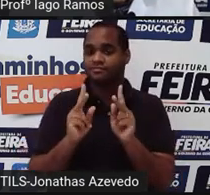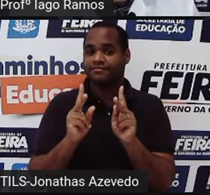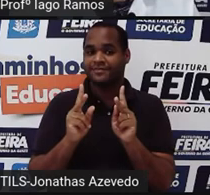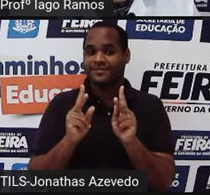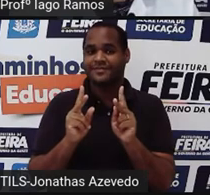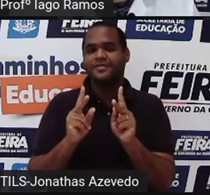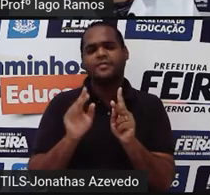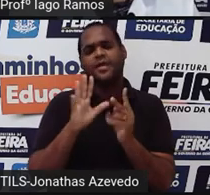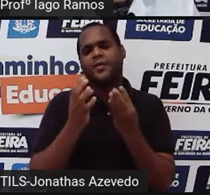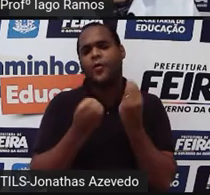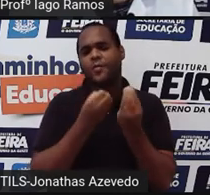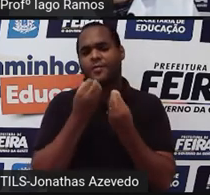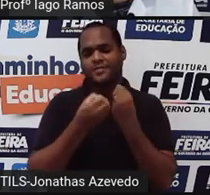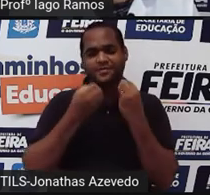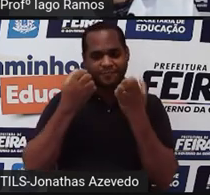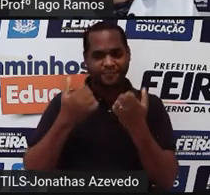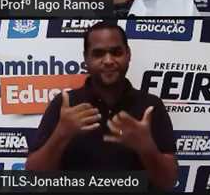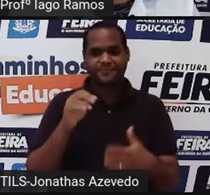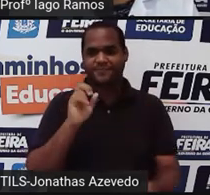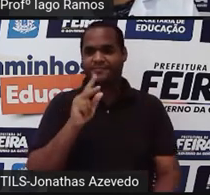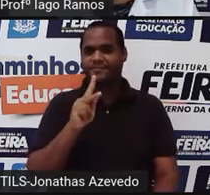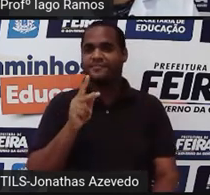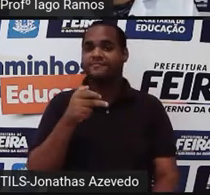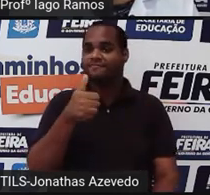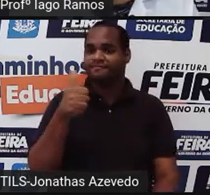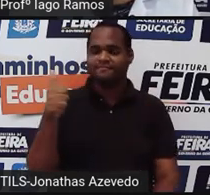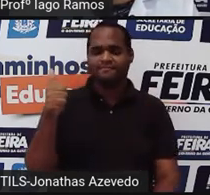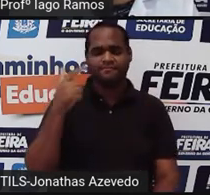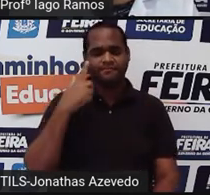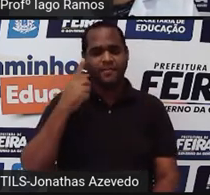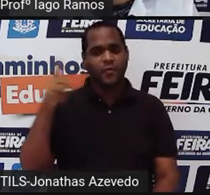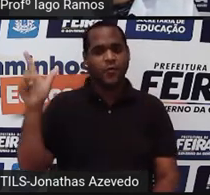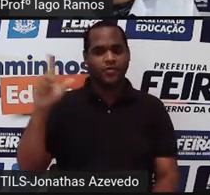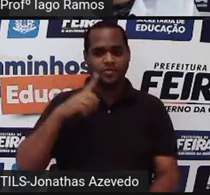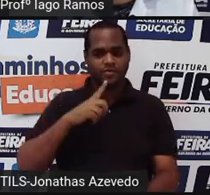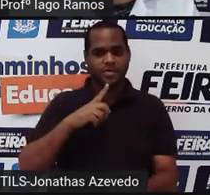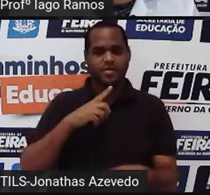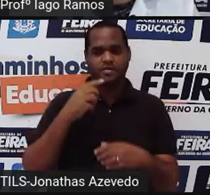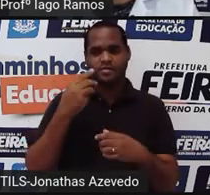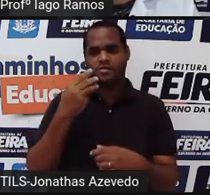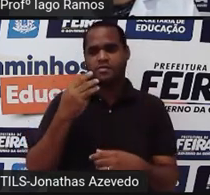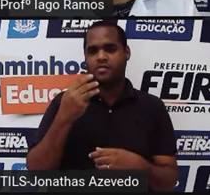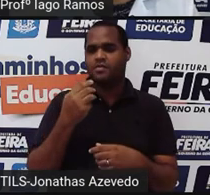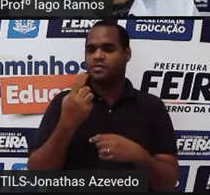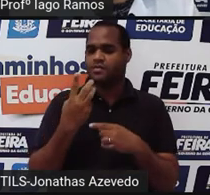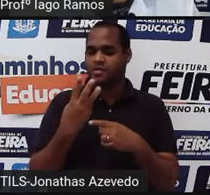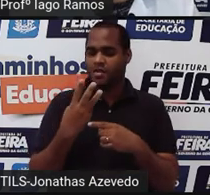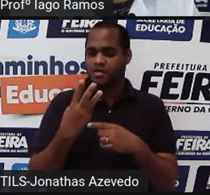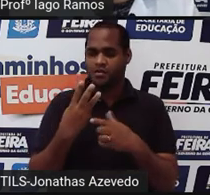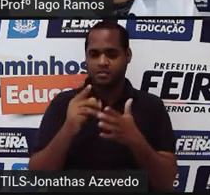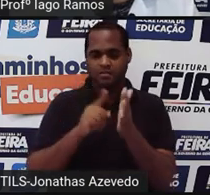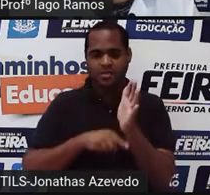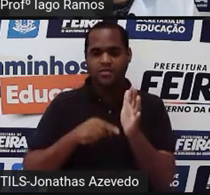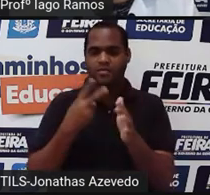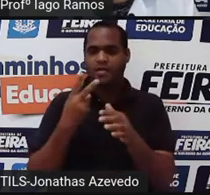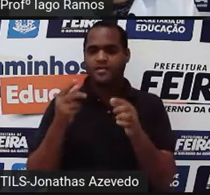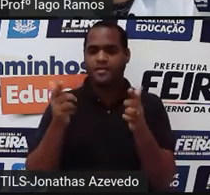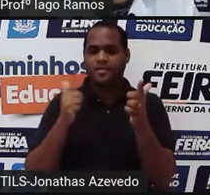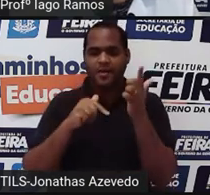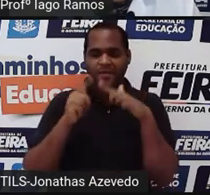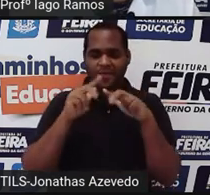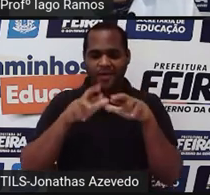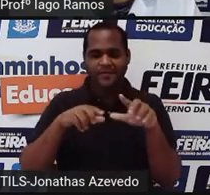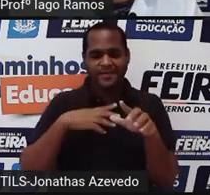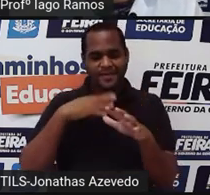Então, como assim, professor? Olha só, a gente vai ver outro caso ali de 3 elevado a menos 2 e a gente vai conseguir entender,